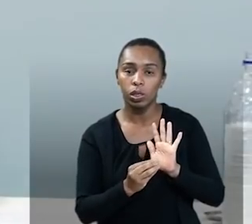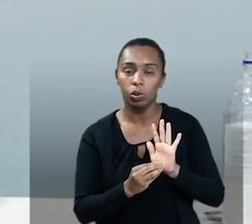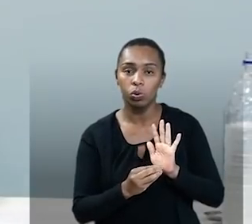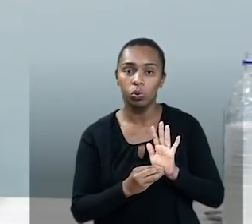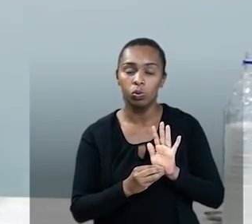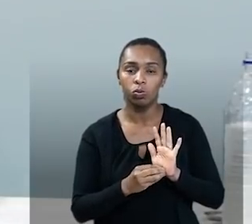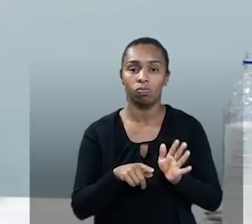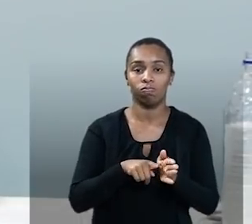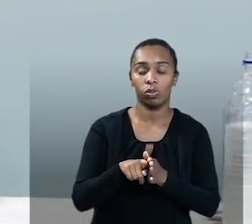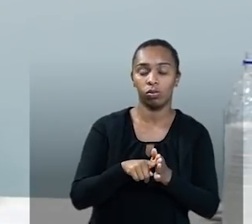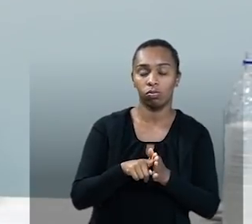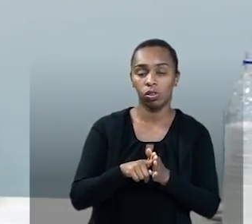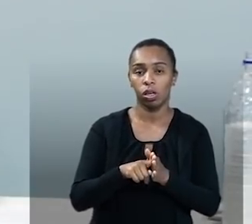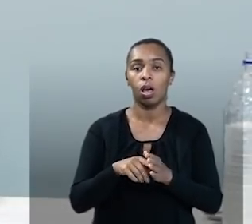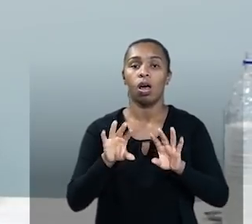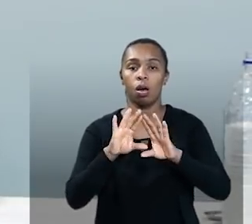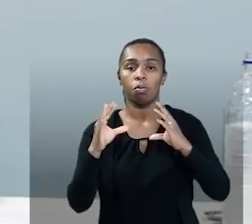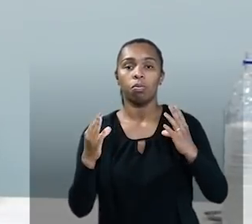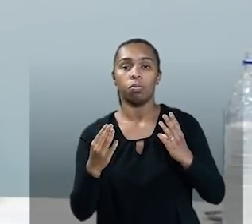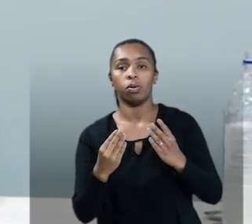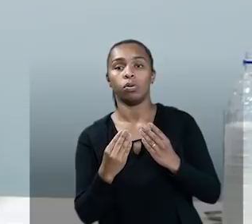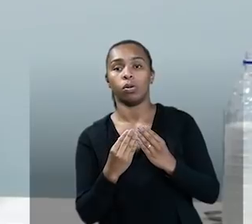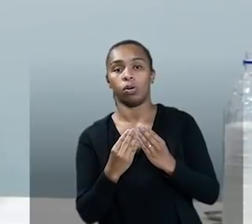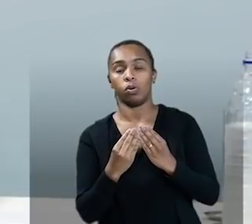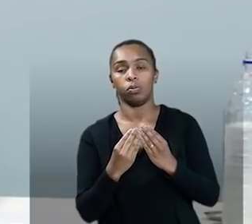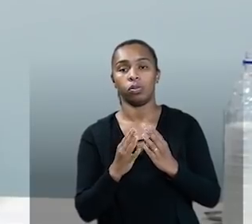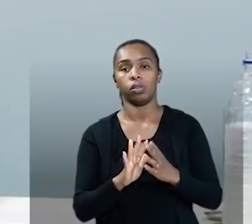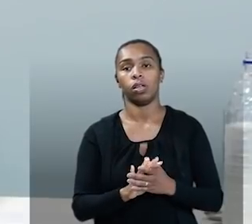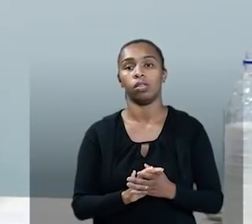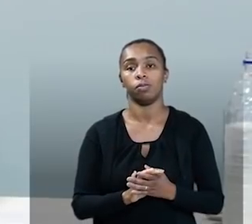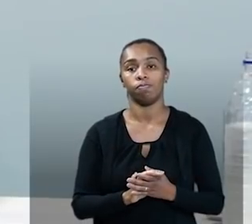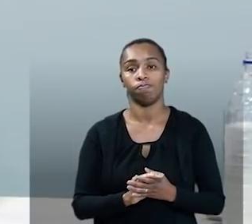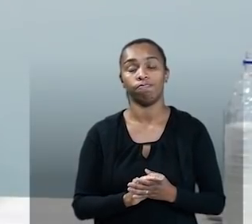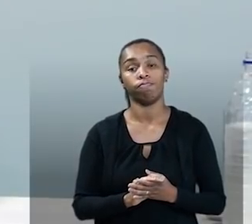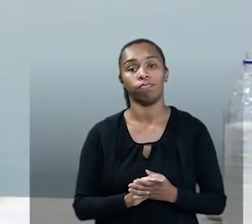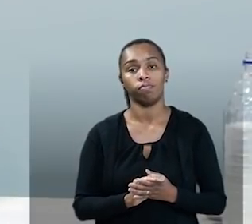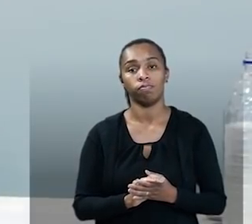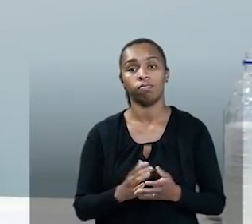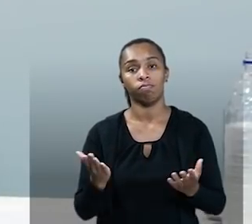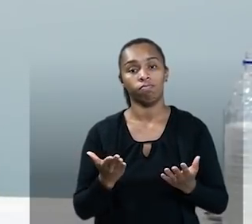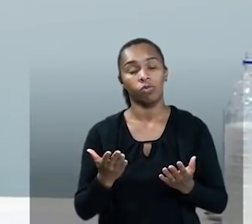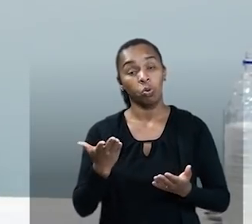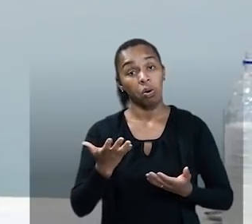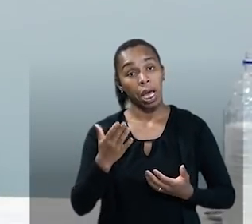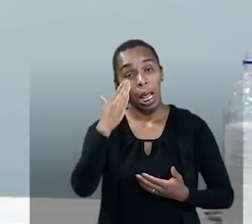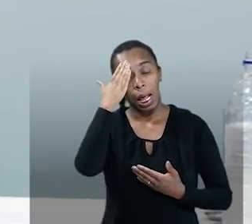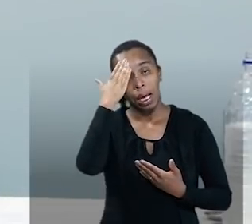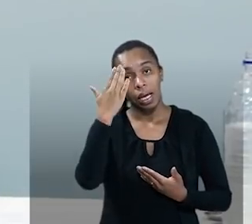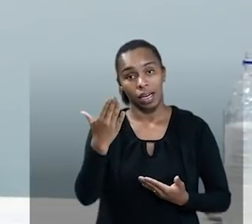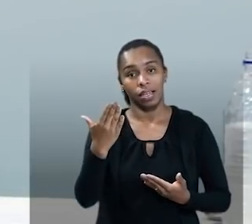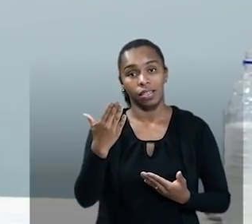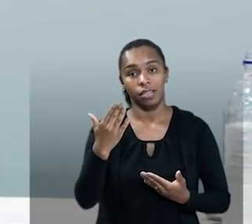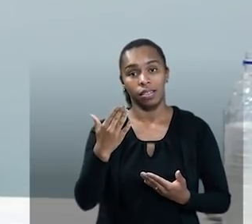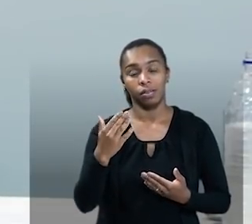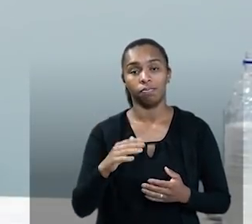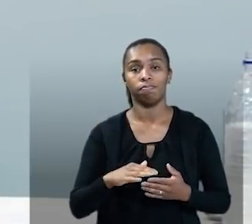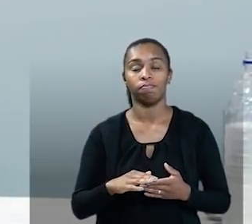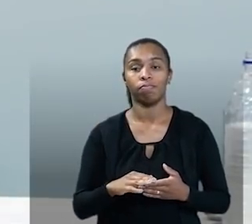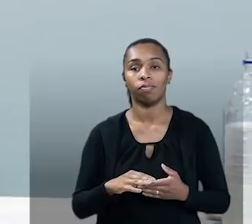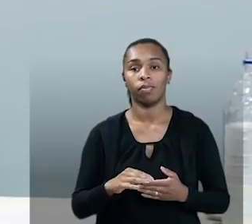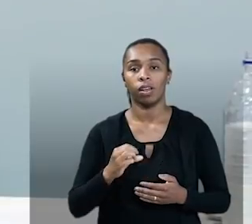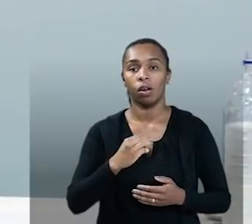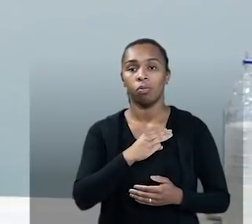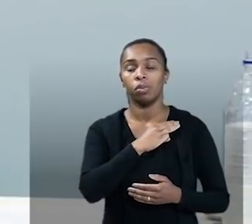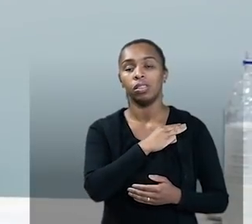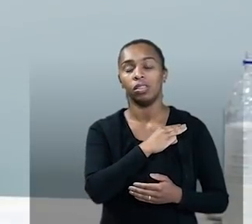fiscalização pela comunidade e pelos devidos órgãos. Portanto, eu quero aqui agradecer ao ministro Milton Ribeiro, que tem